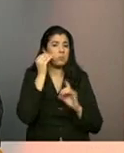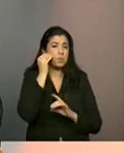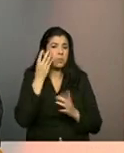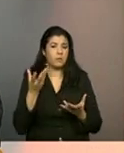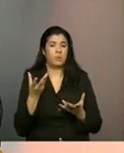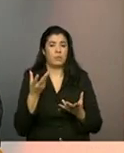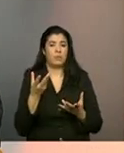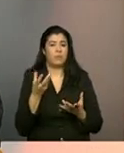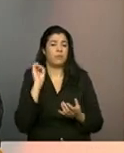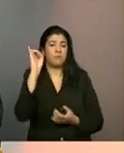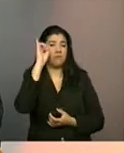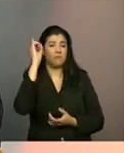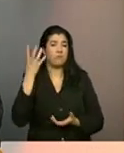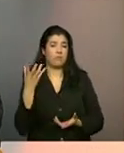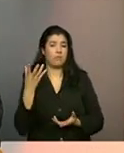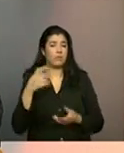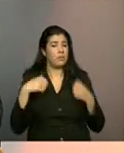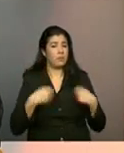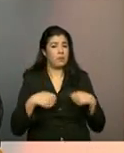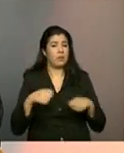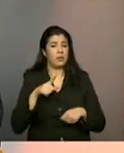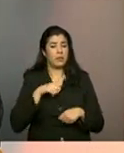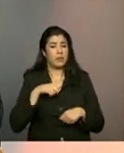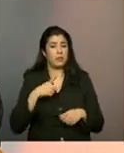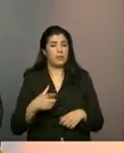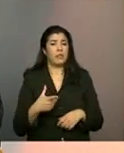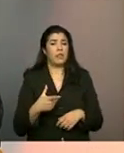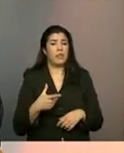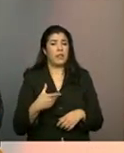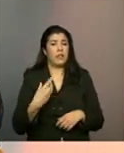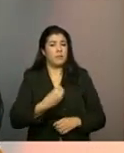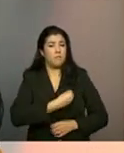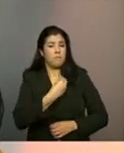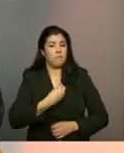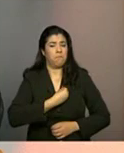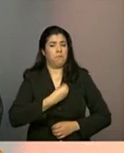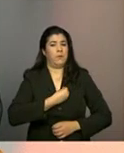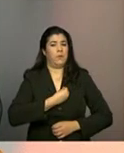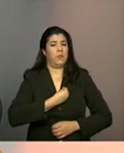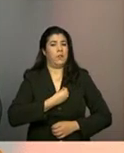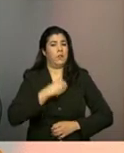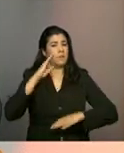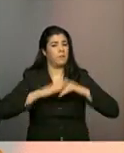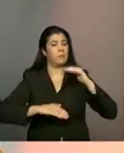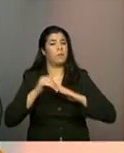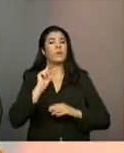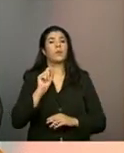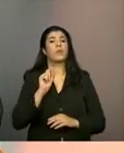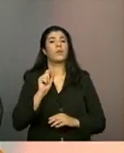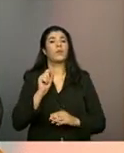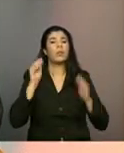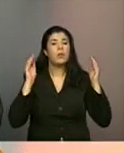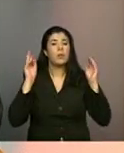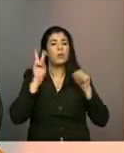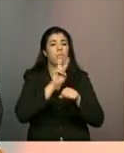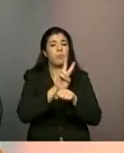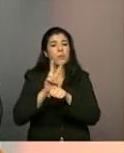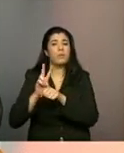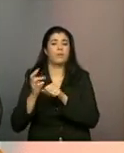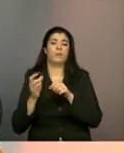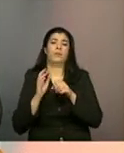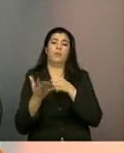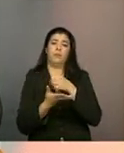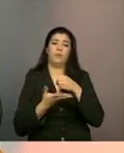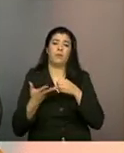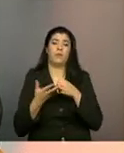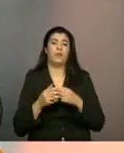precisa de estar presente na nossa ação no que diz respeito à proteção básica e